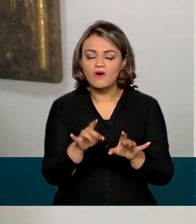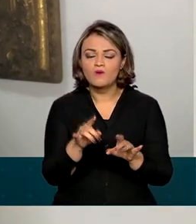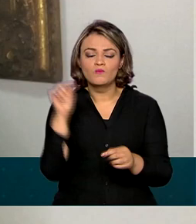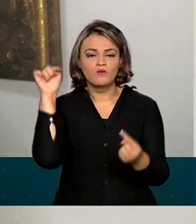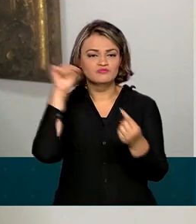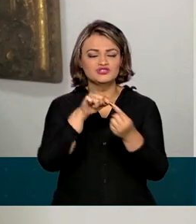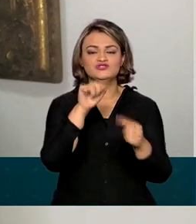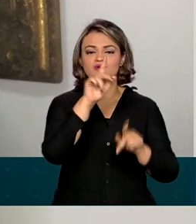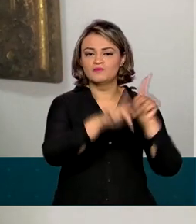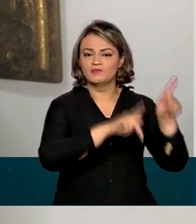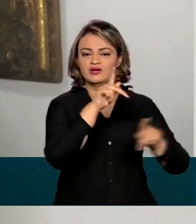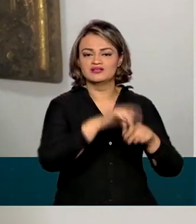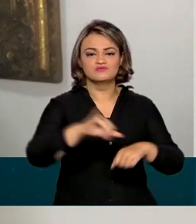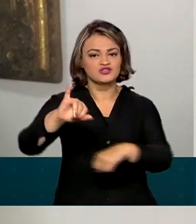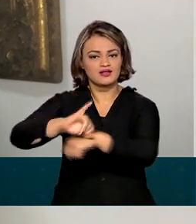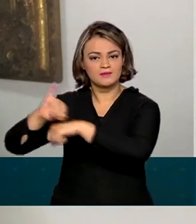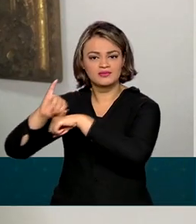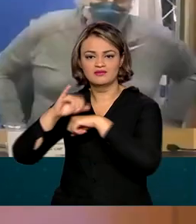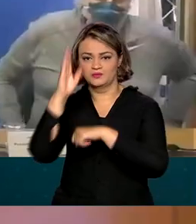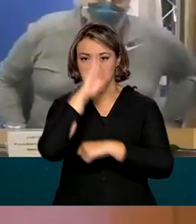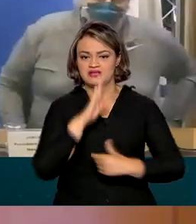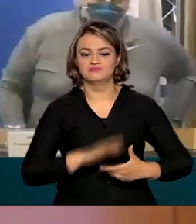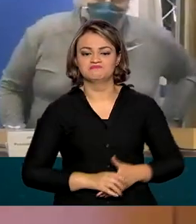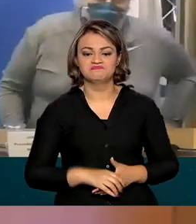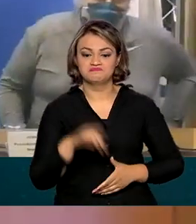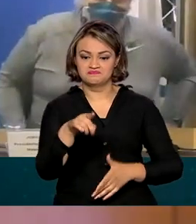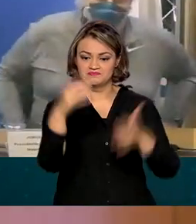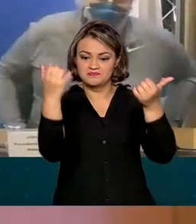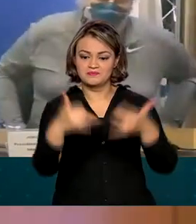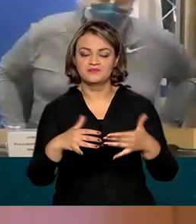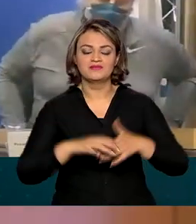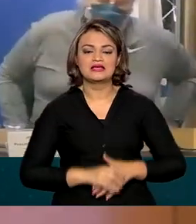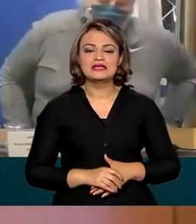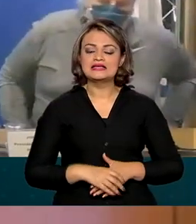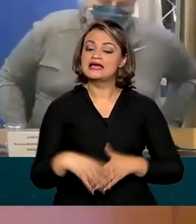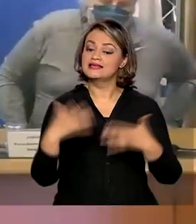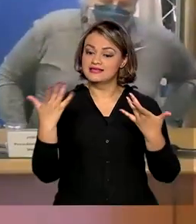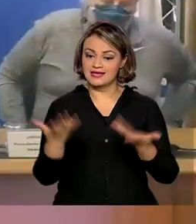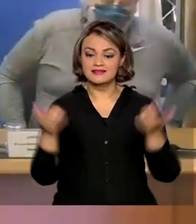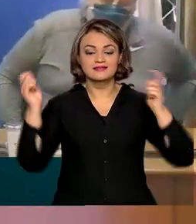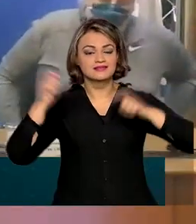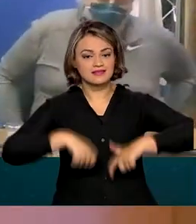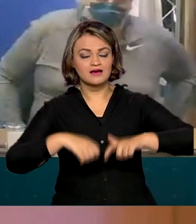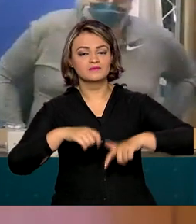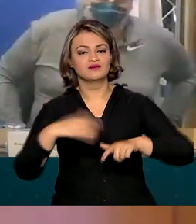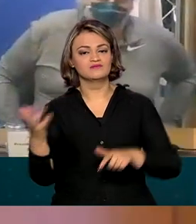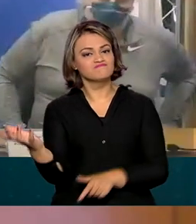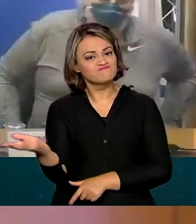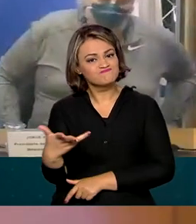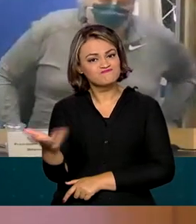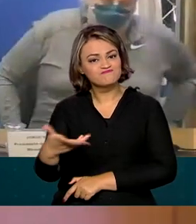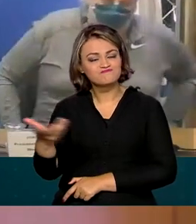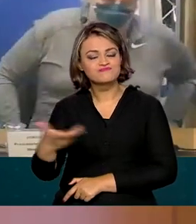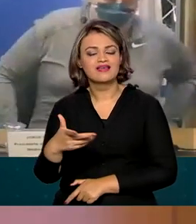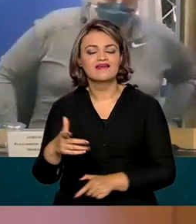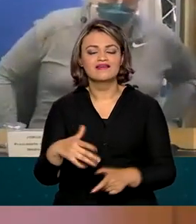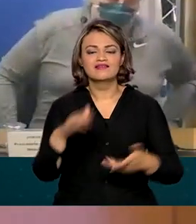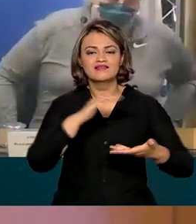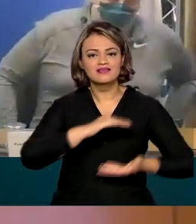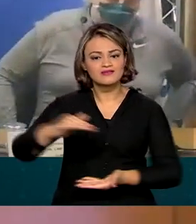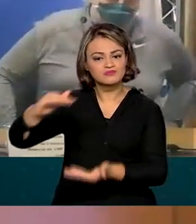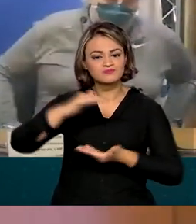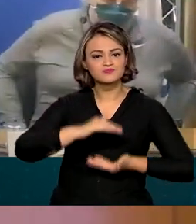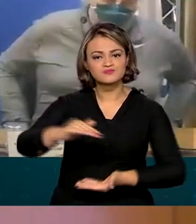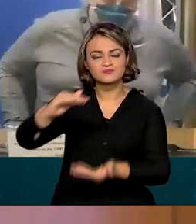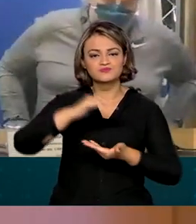destino a população das capitais brasileiras. Porque assim nós temos mais agilidade de entregar